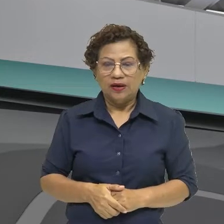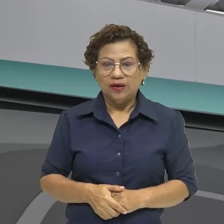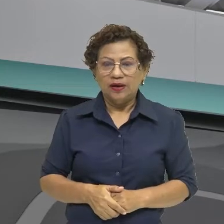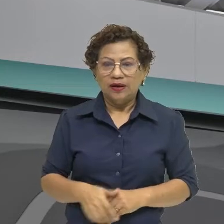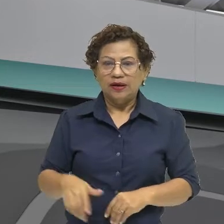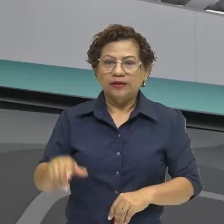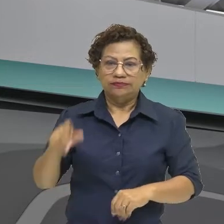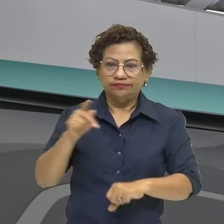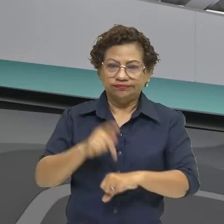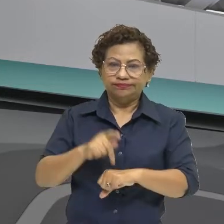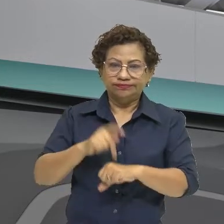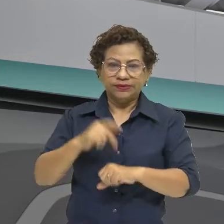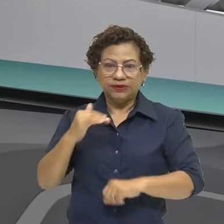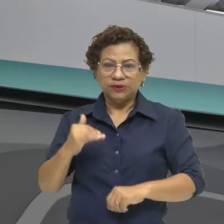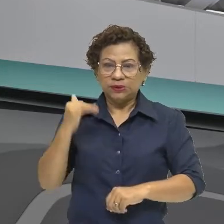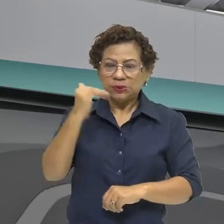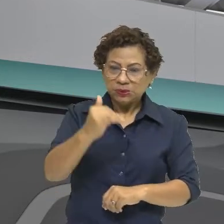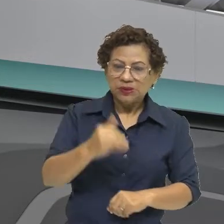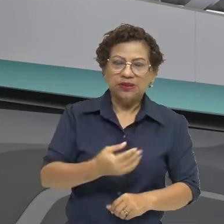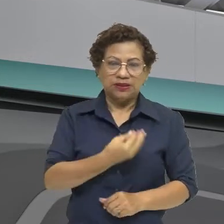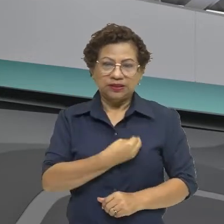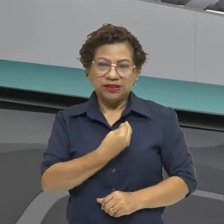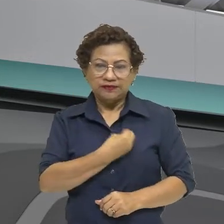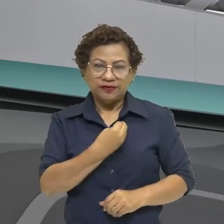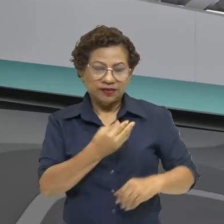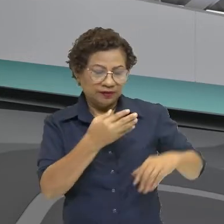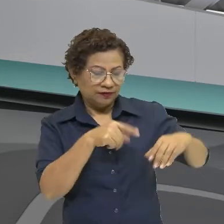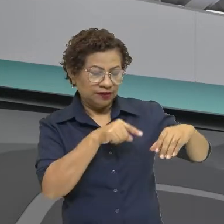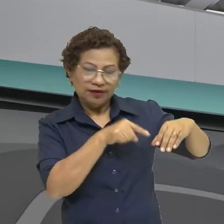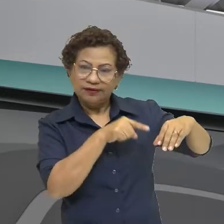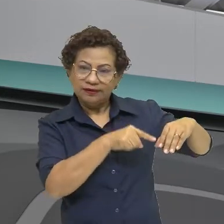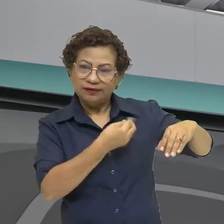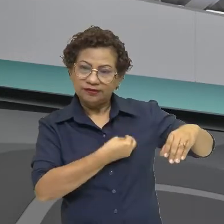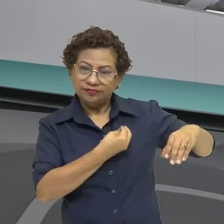vamos dizer, numa sociedade, ele ainda vive no interior das cavernas.